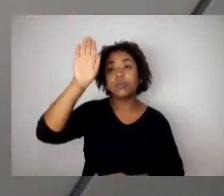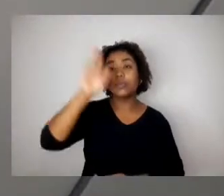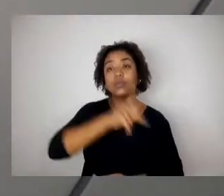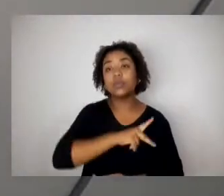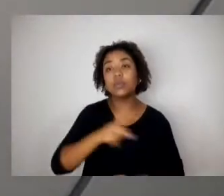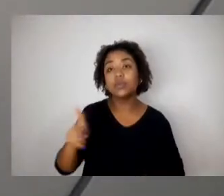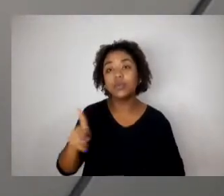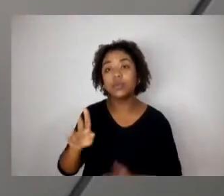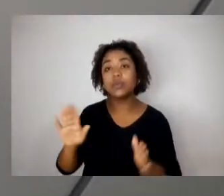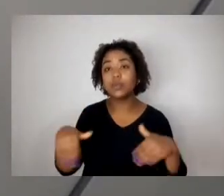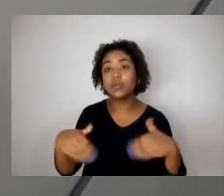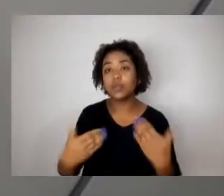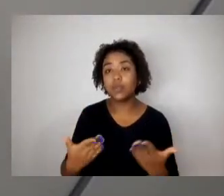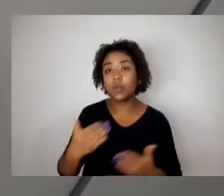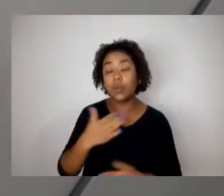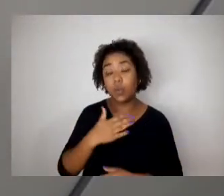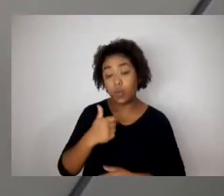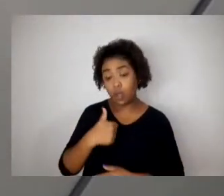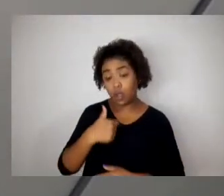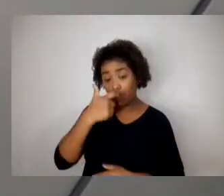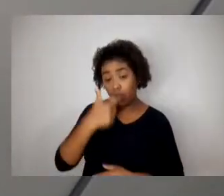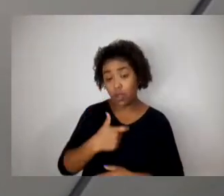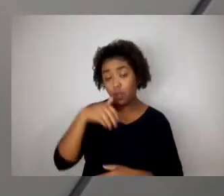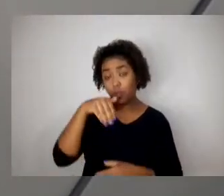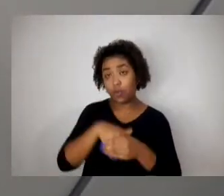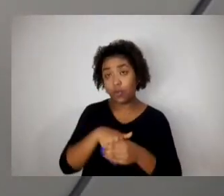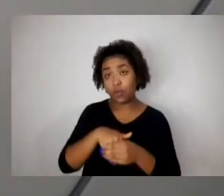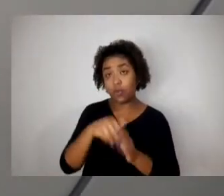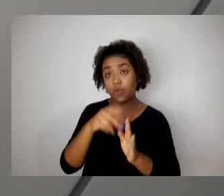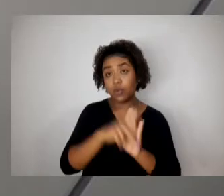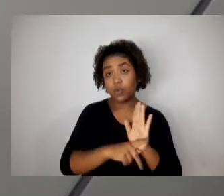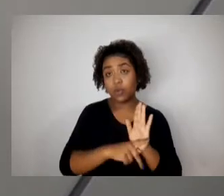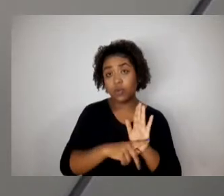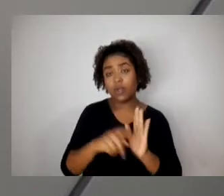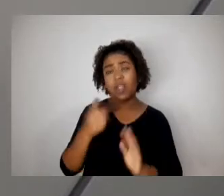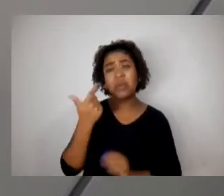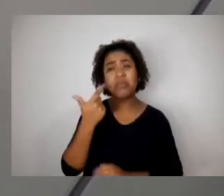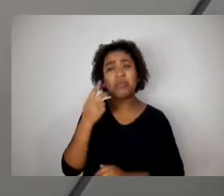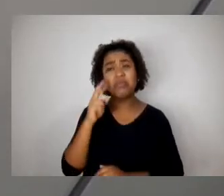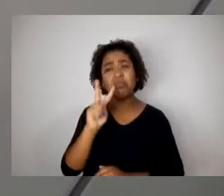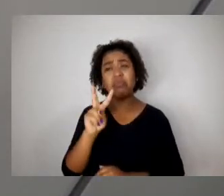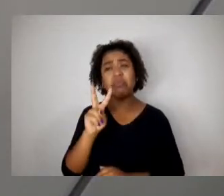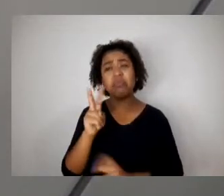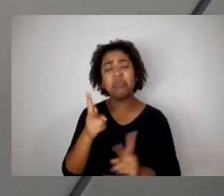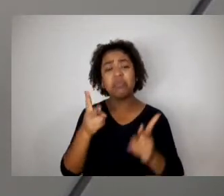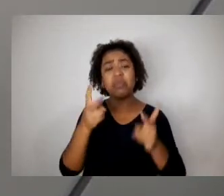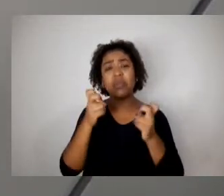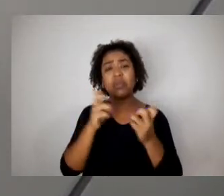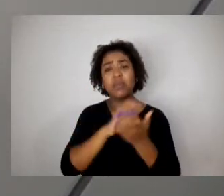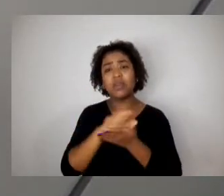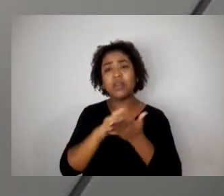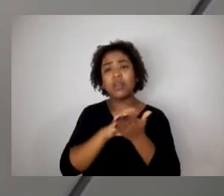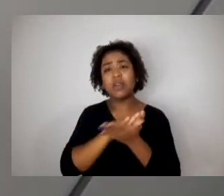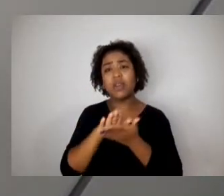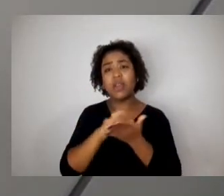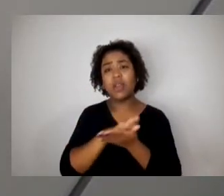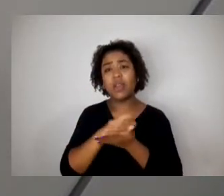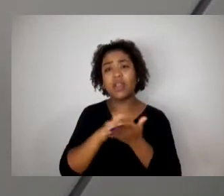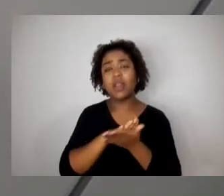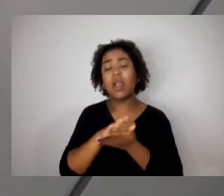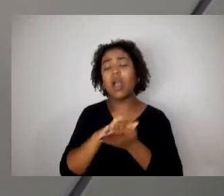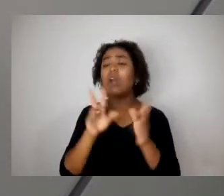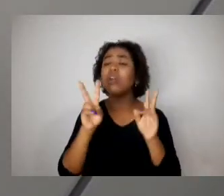projeto e esse projeto eu não vi nada ali que está falando da opção sexual. Na minha família tem